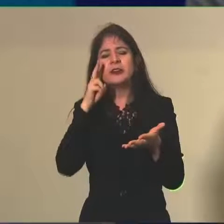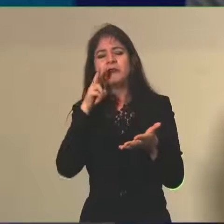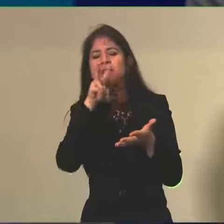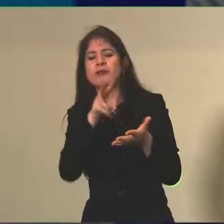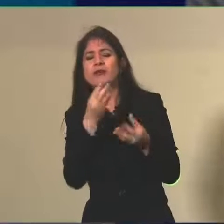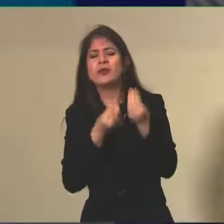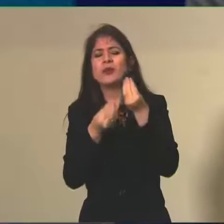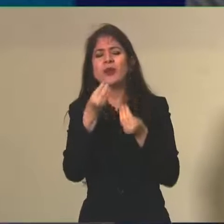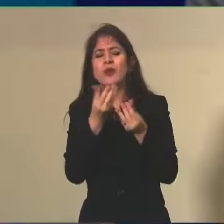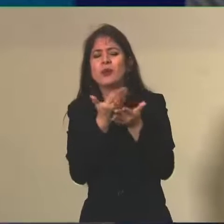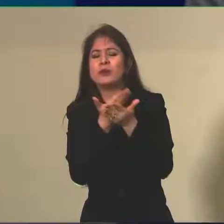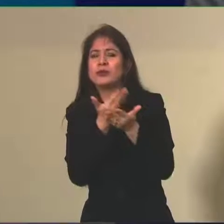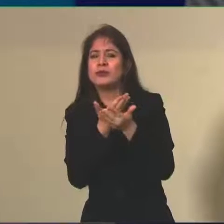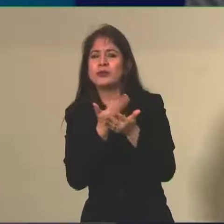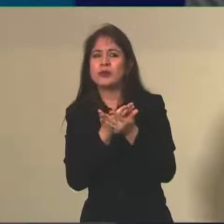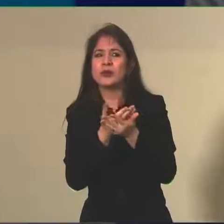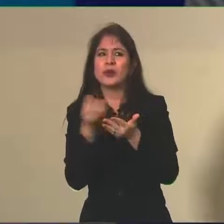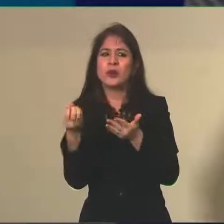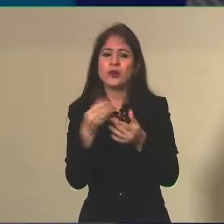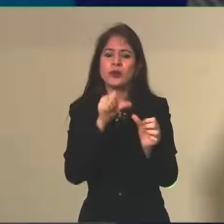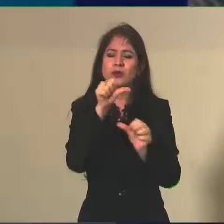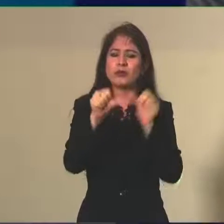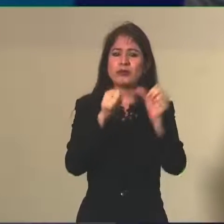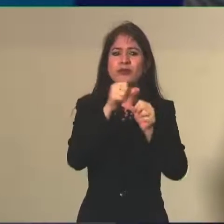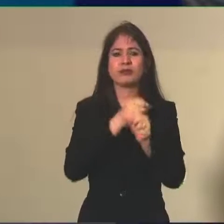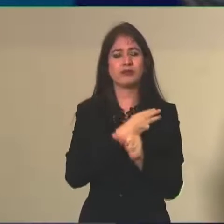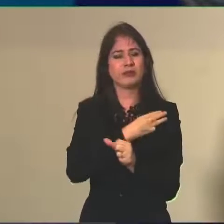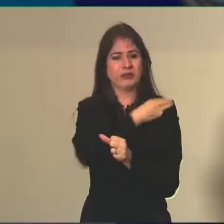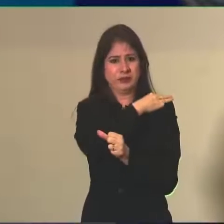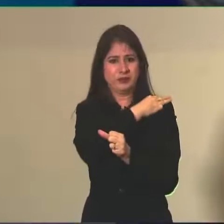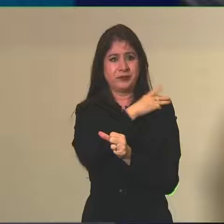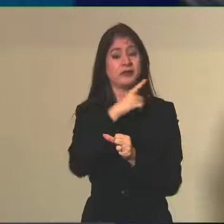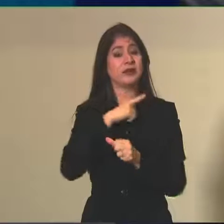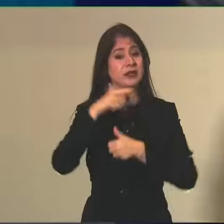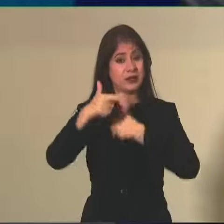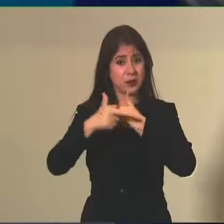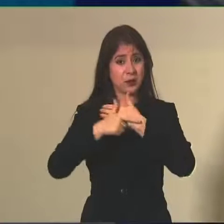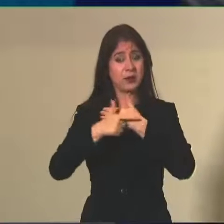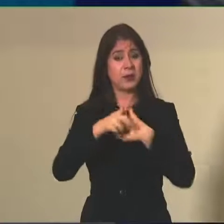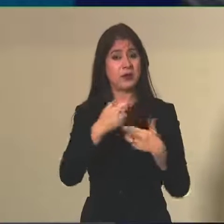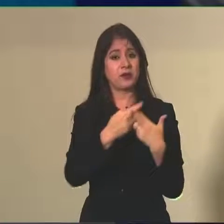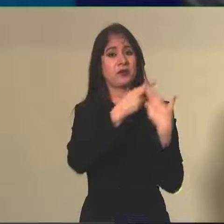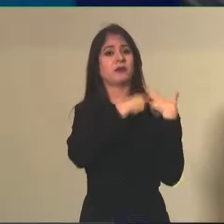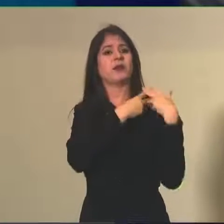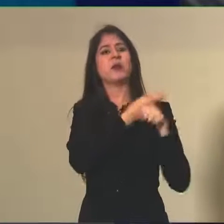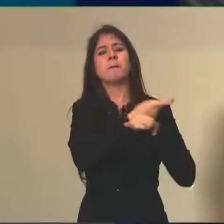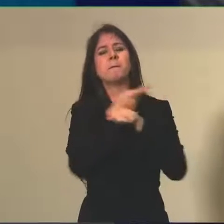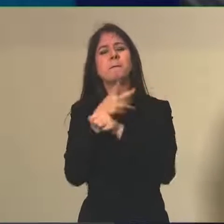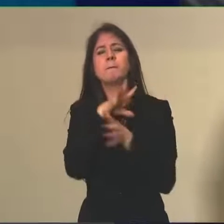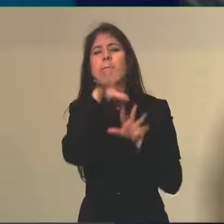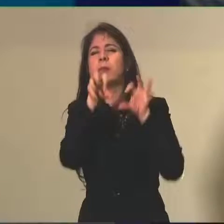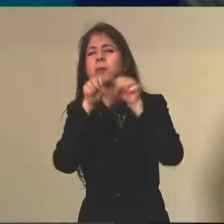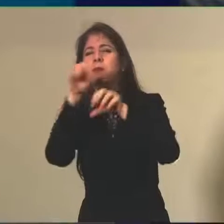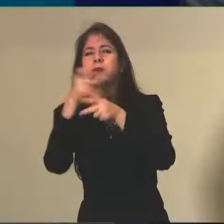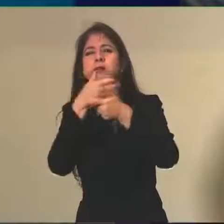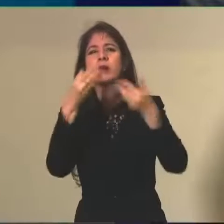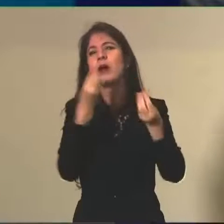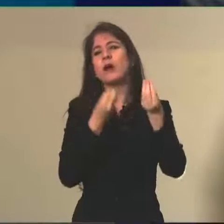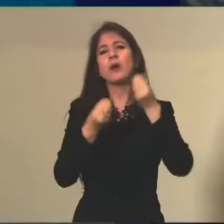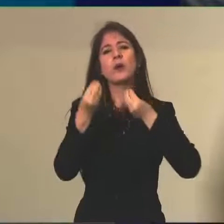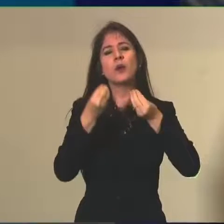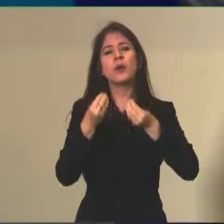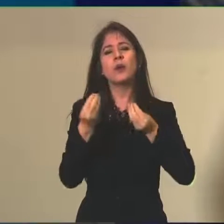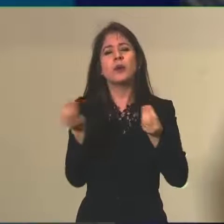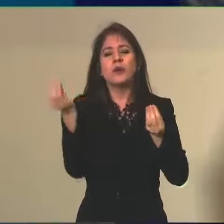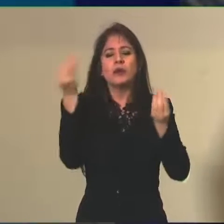2024 com o novo ensino médio, tem essa papel, essa missão aí de buscar de que maneira a gente consegue trazer